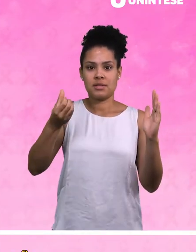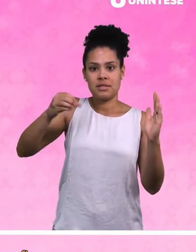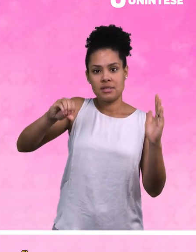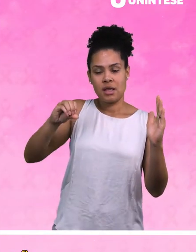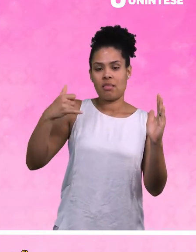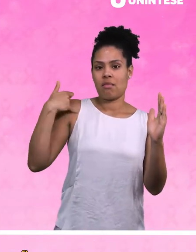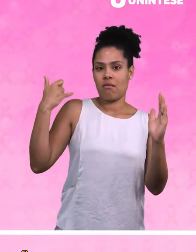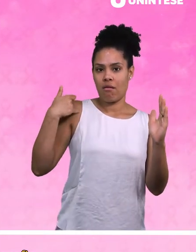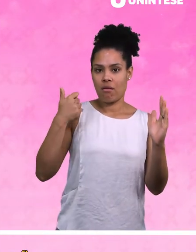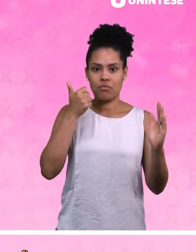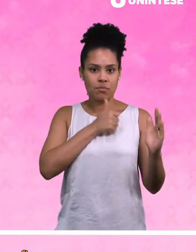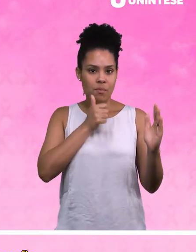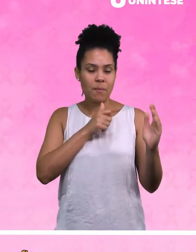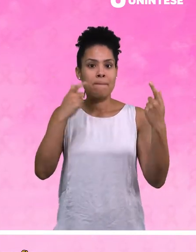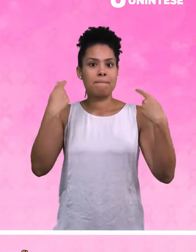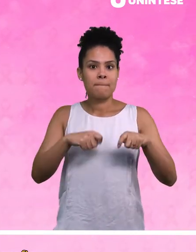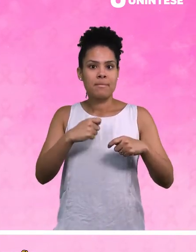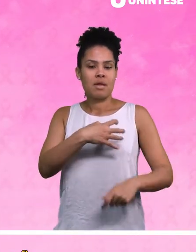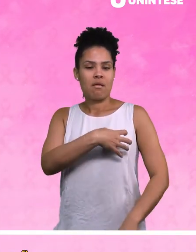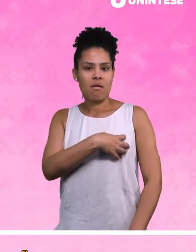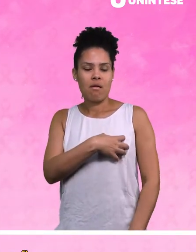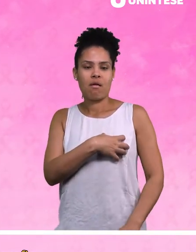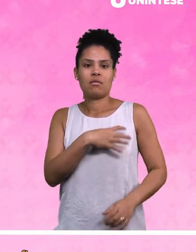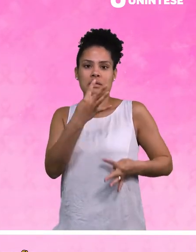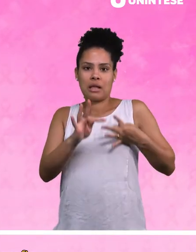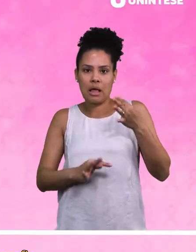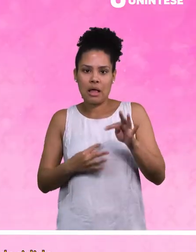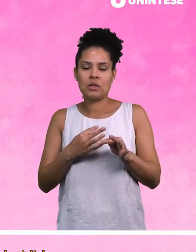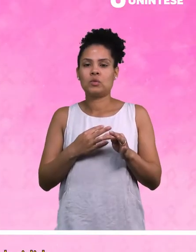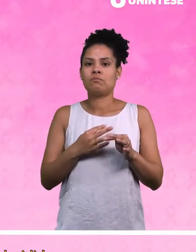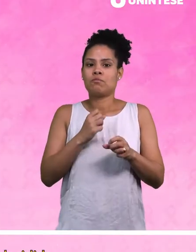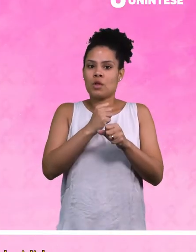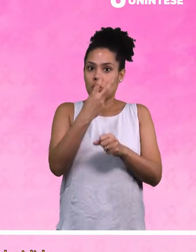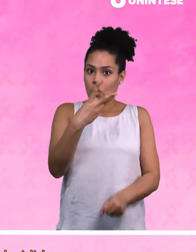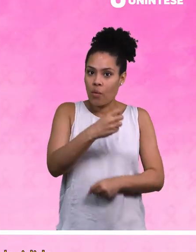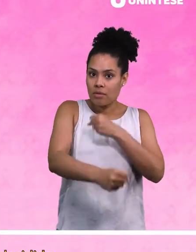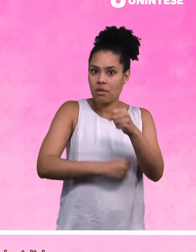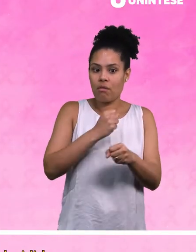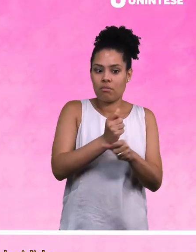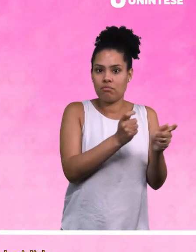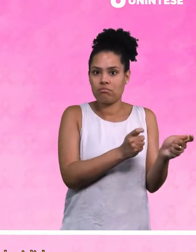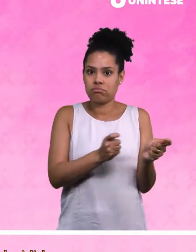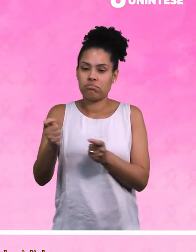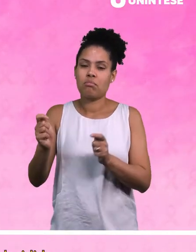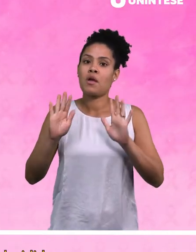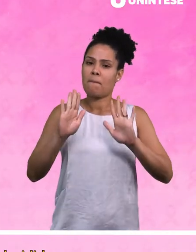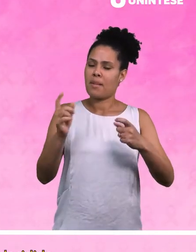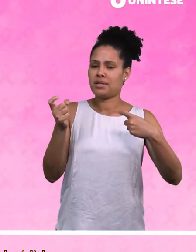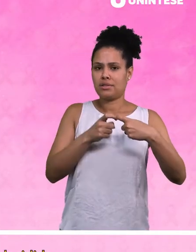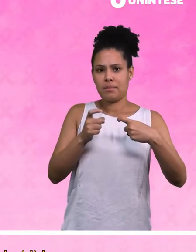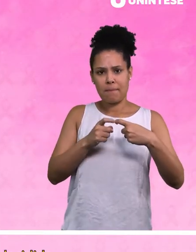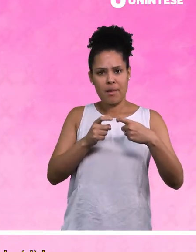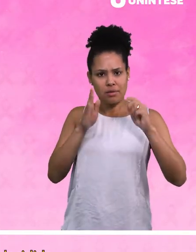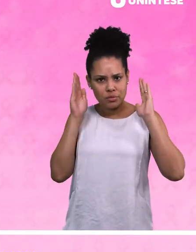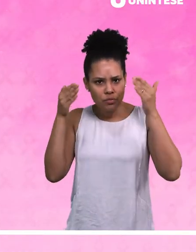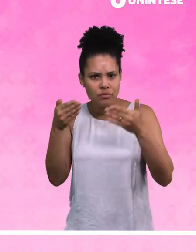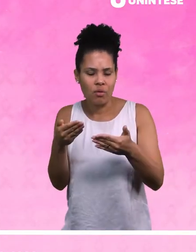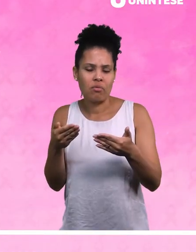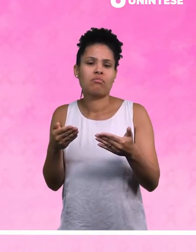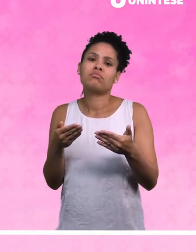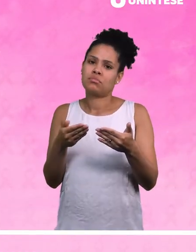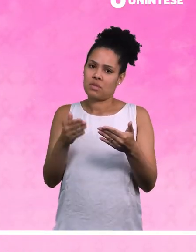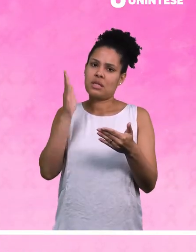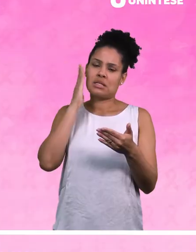anos devem fazer o exame de mamografia a cada dois anos. Entretanto, esse período deve ser decidido por um médico